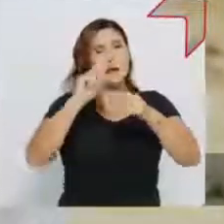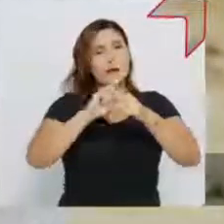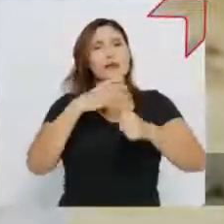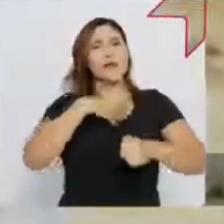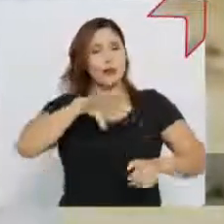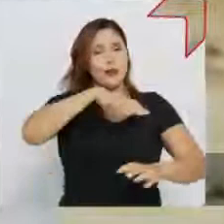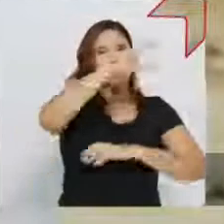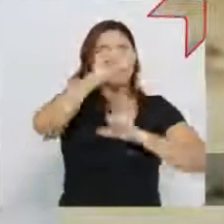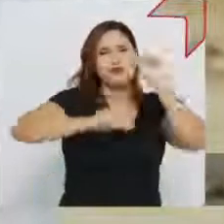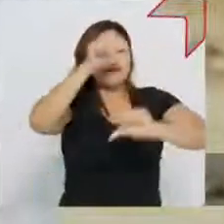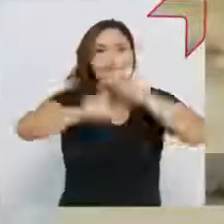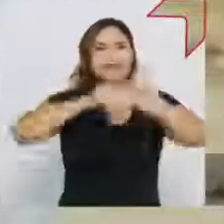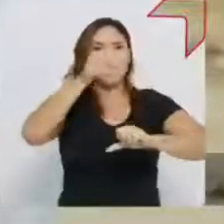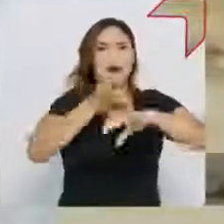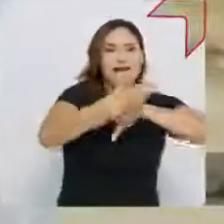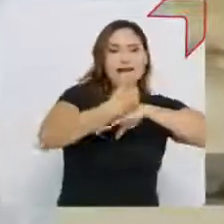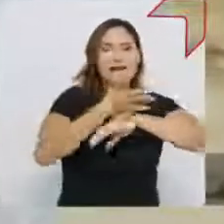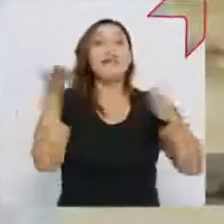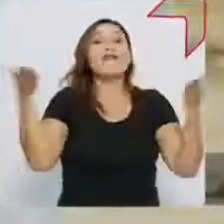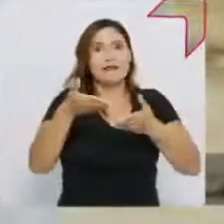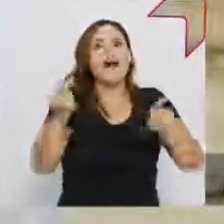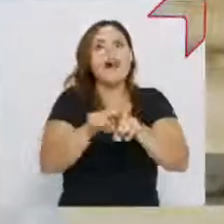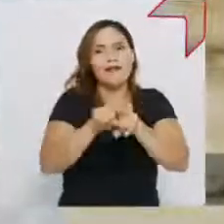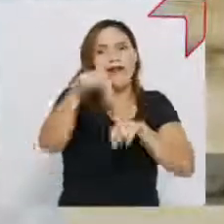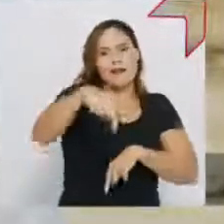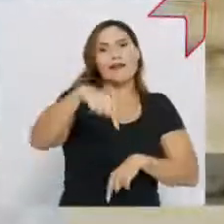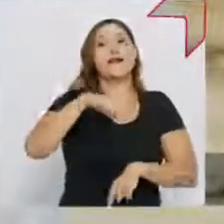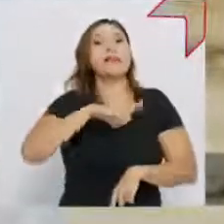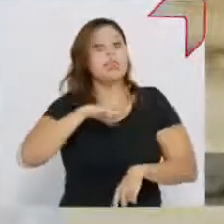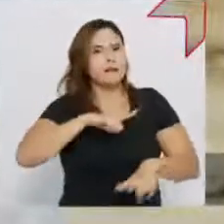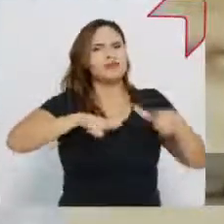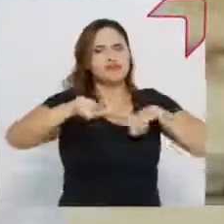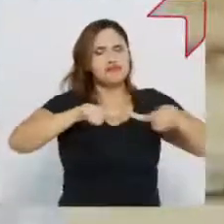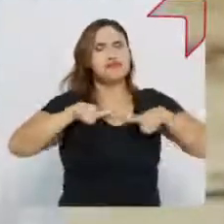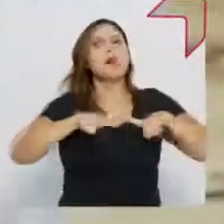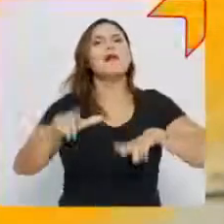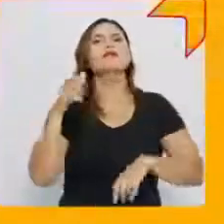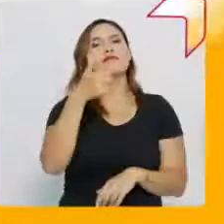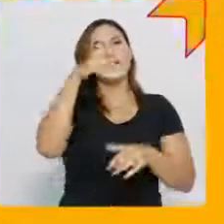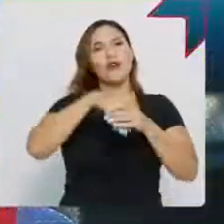Urbana em Salvador e vamos fazer a correria dobrada aqui em Conquista. Vote 13.